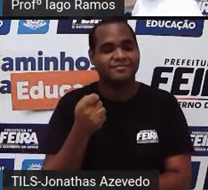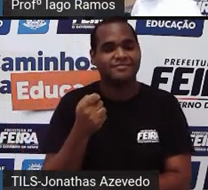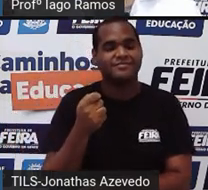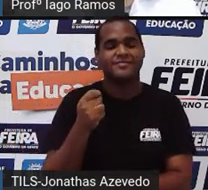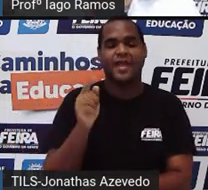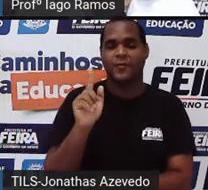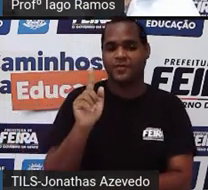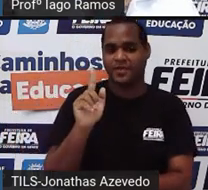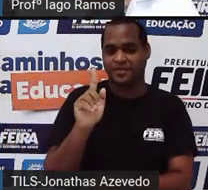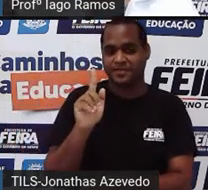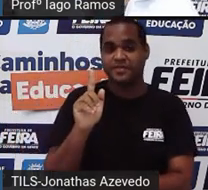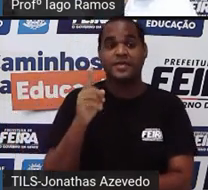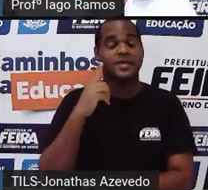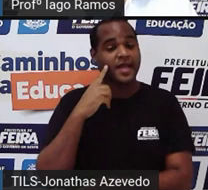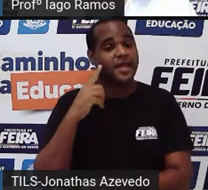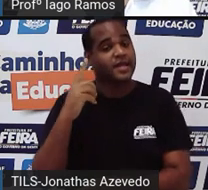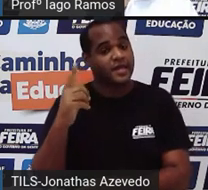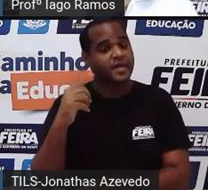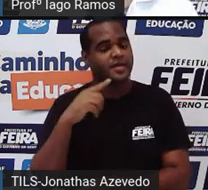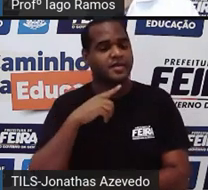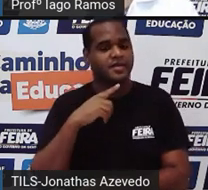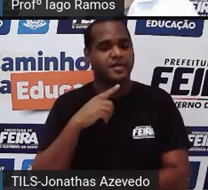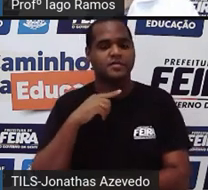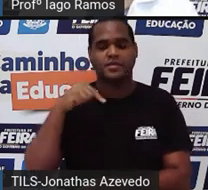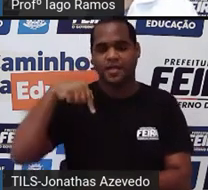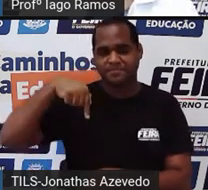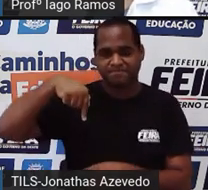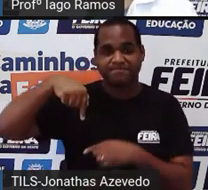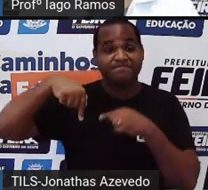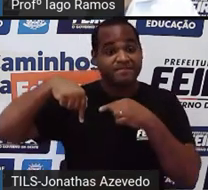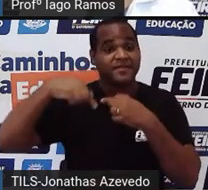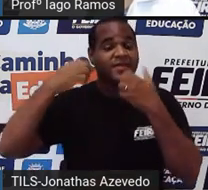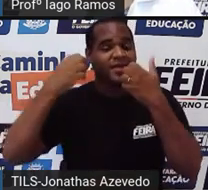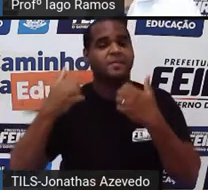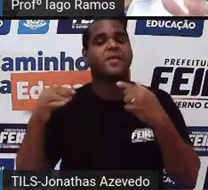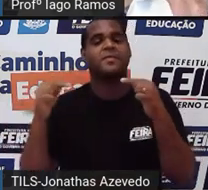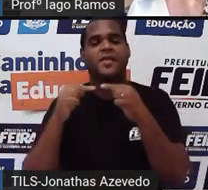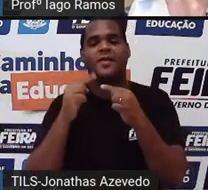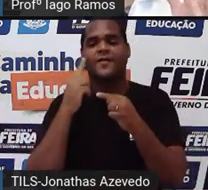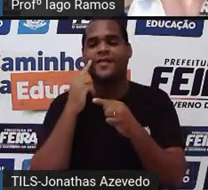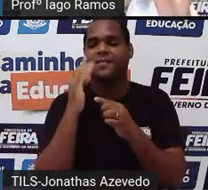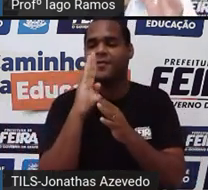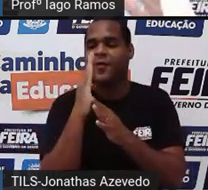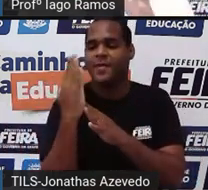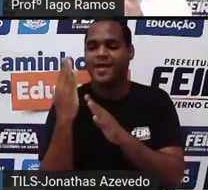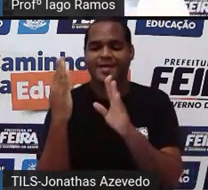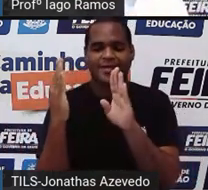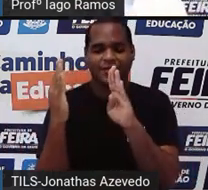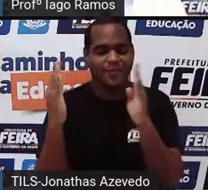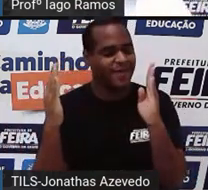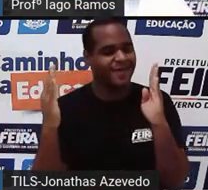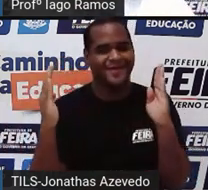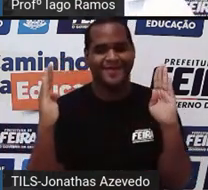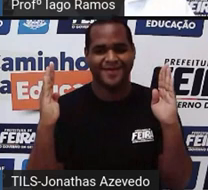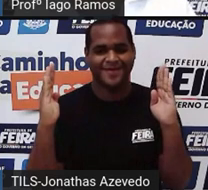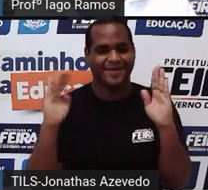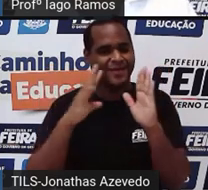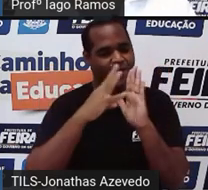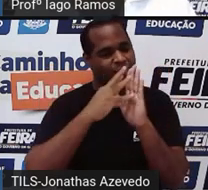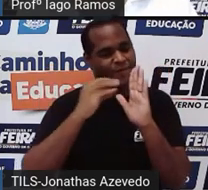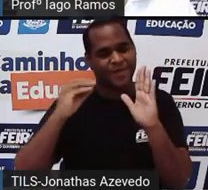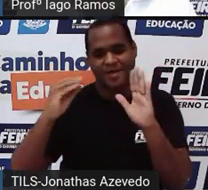Essa reta para a figura funciona como um espelho. Então, é como se a figura estivesse diante do espelho.